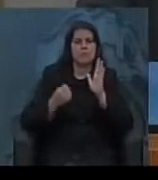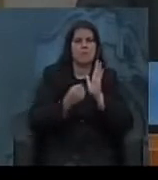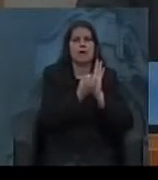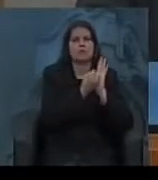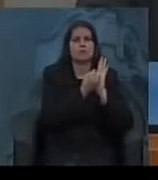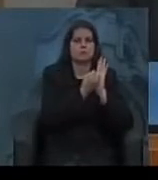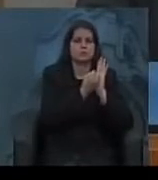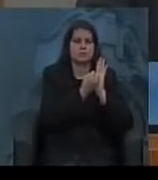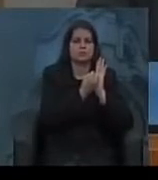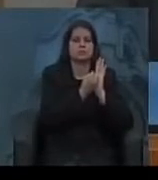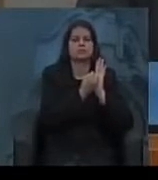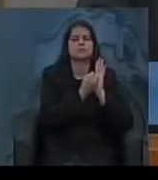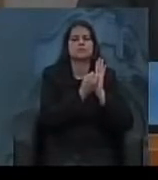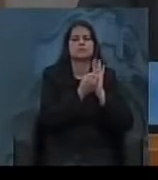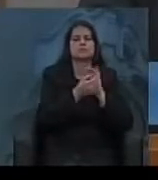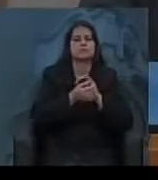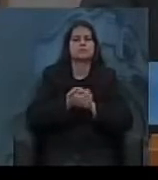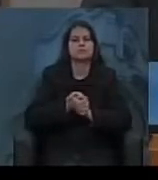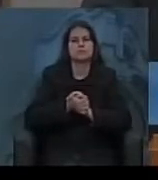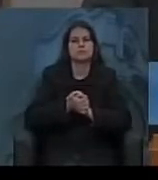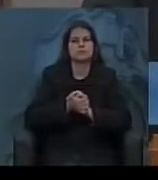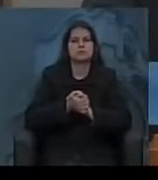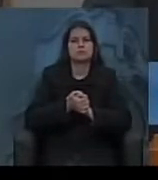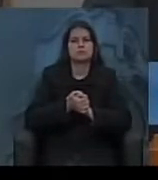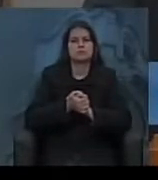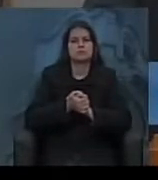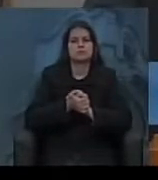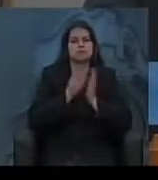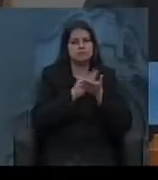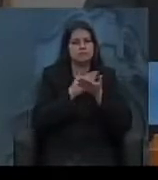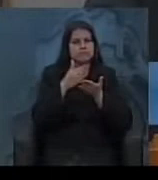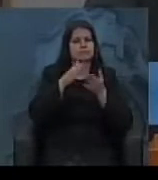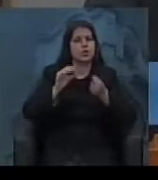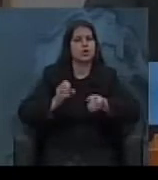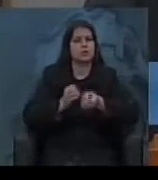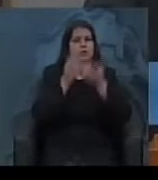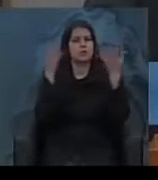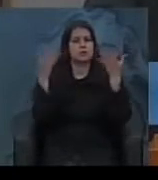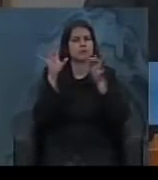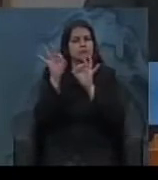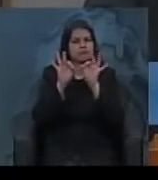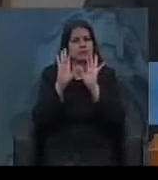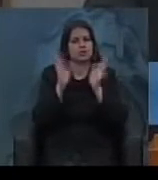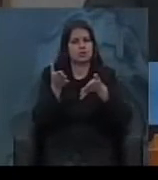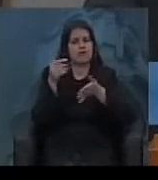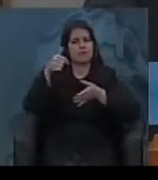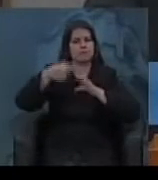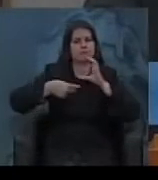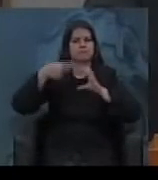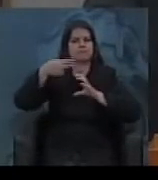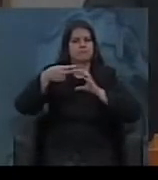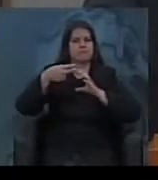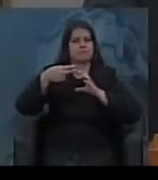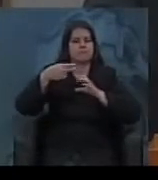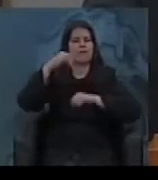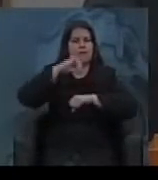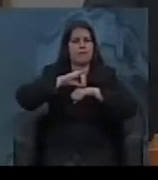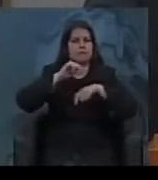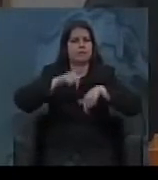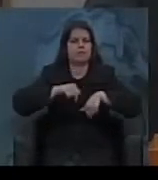o pontapé inicial das comemorações preparadas pelo Legislativo da Capital